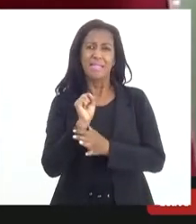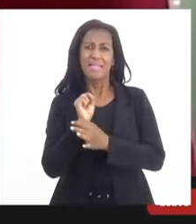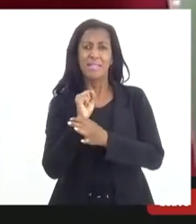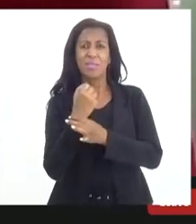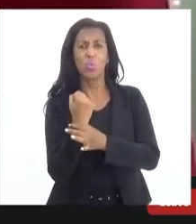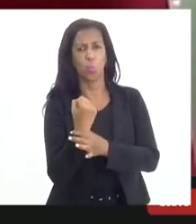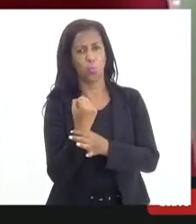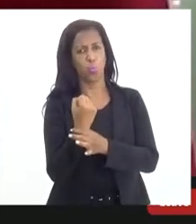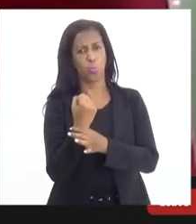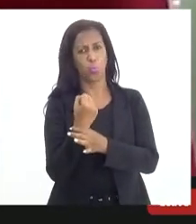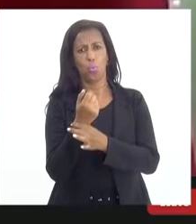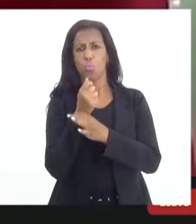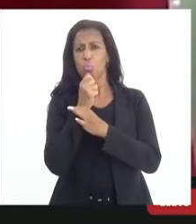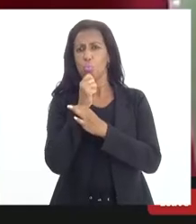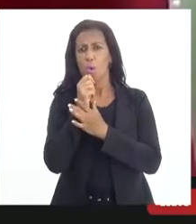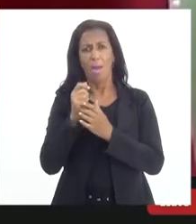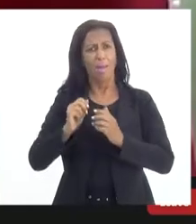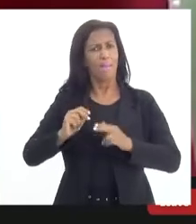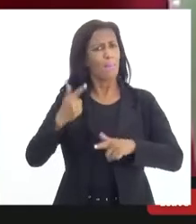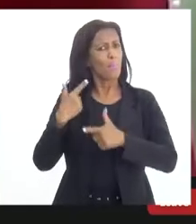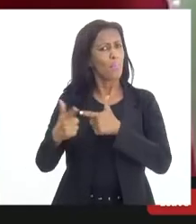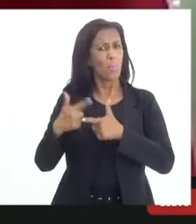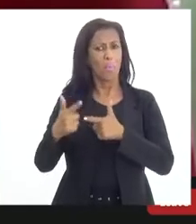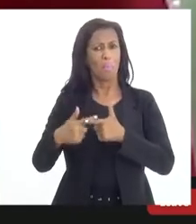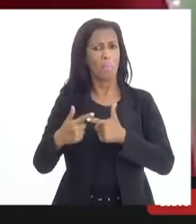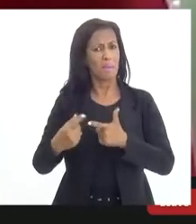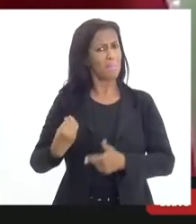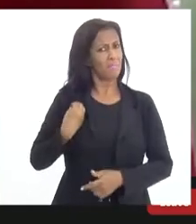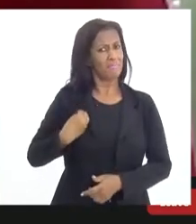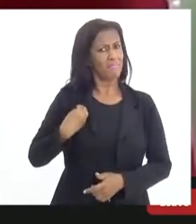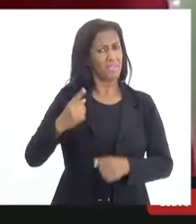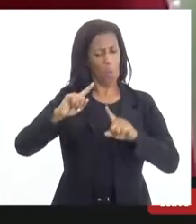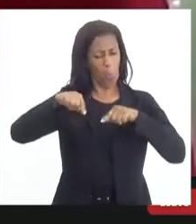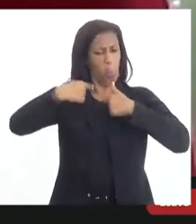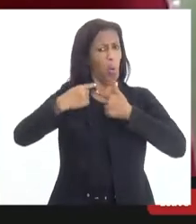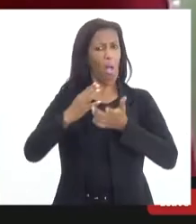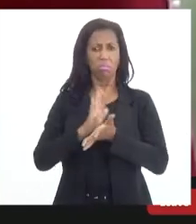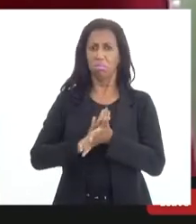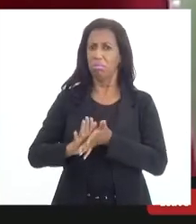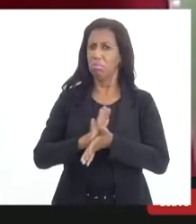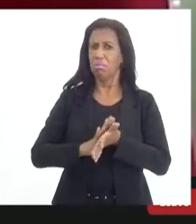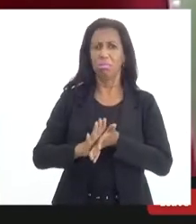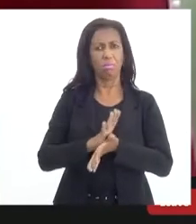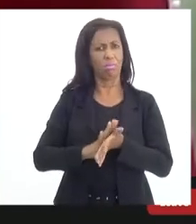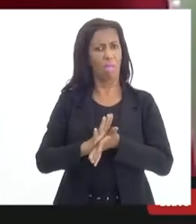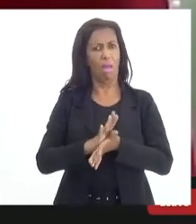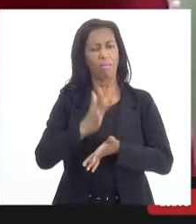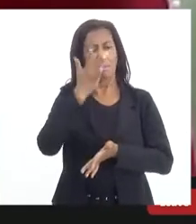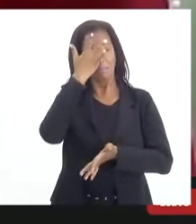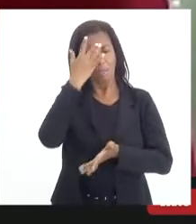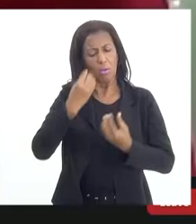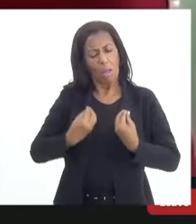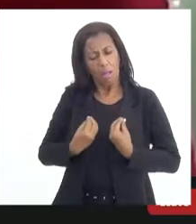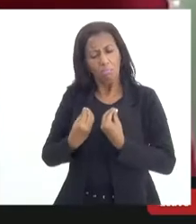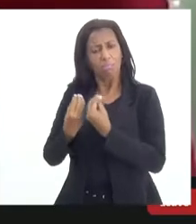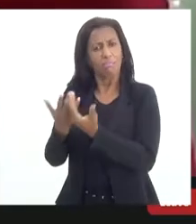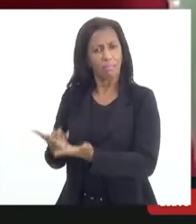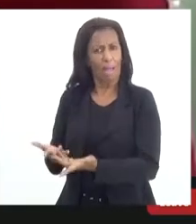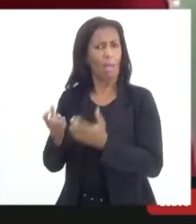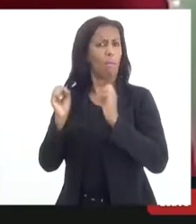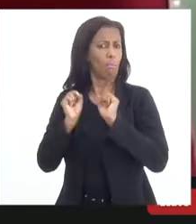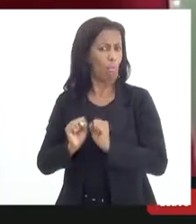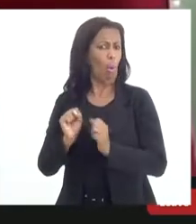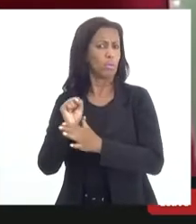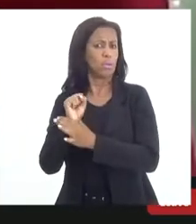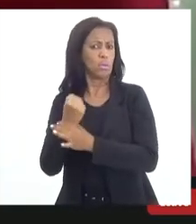que não causa nenhum tipo de risco à vida de quem está fazendo esse gesto de esperança. Então, acho que essa audiência de